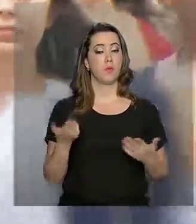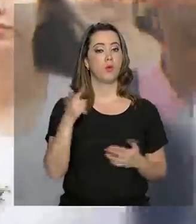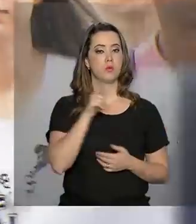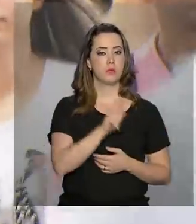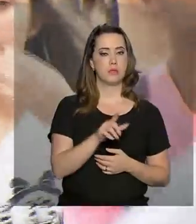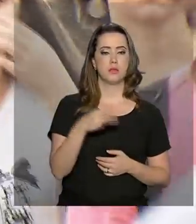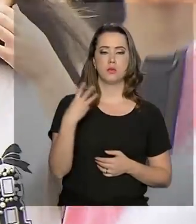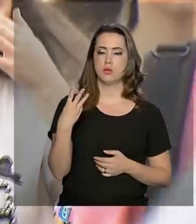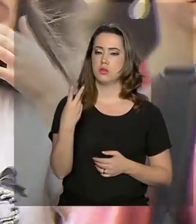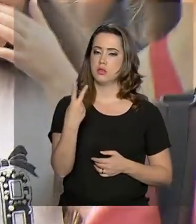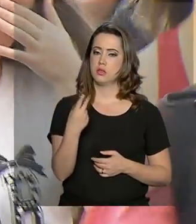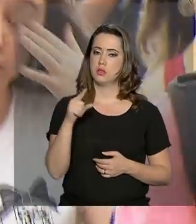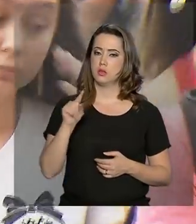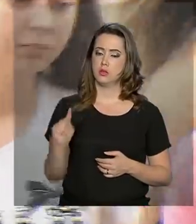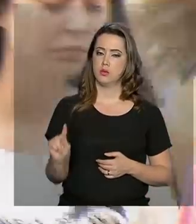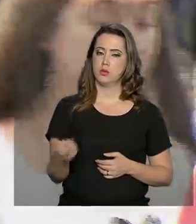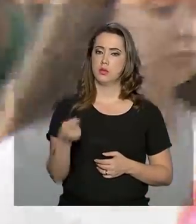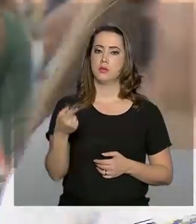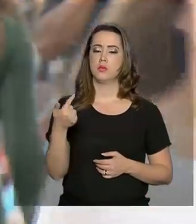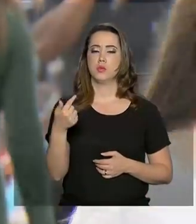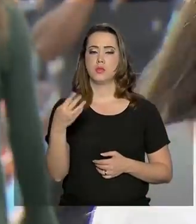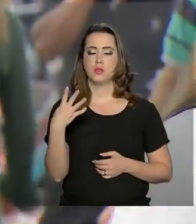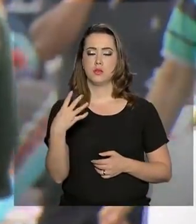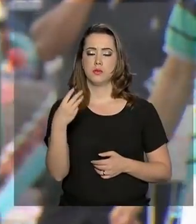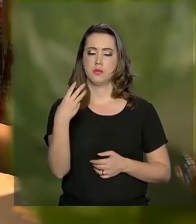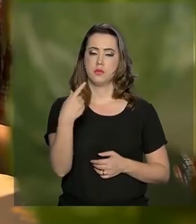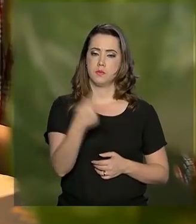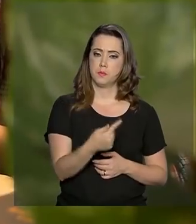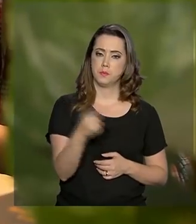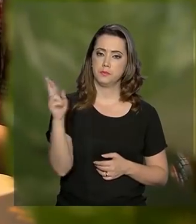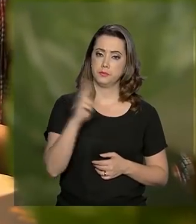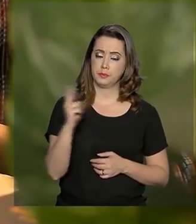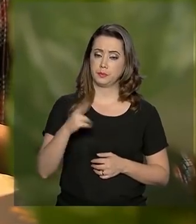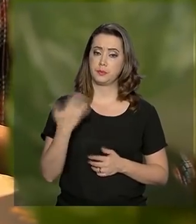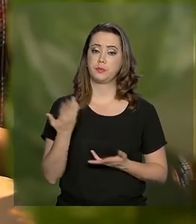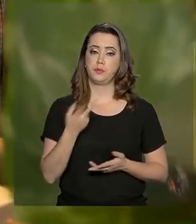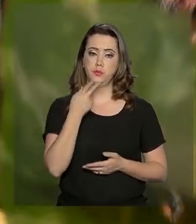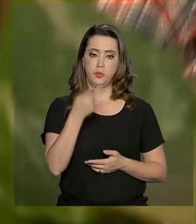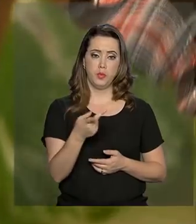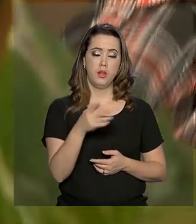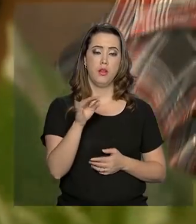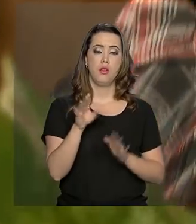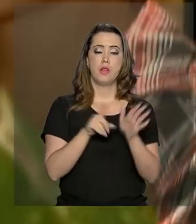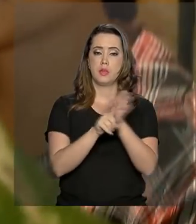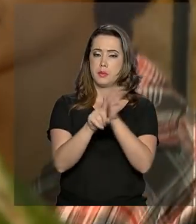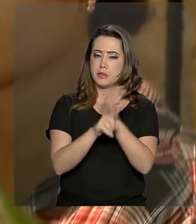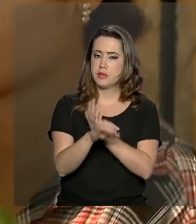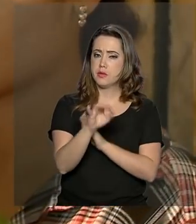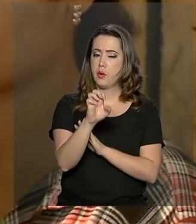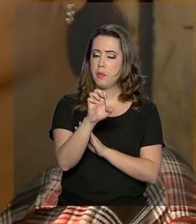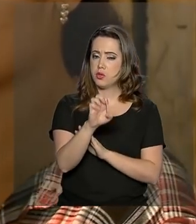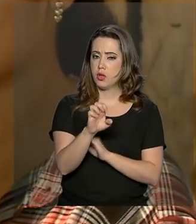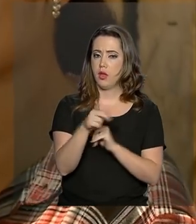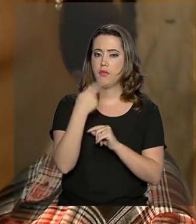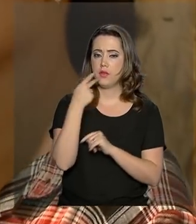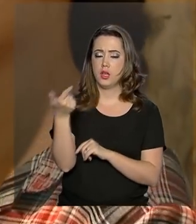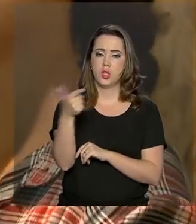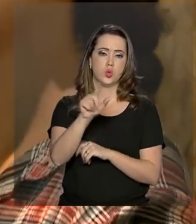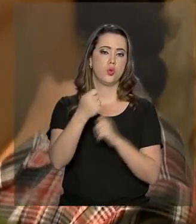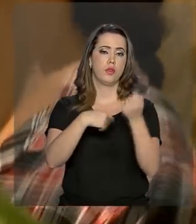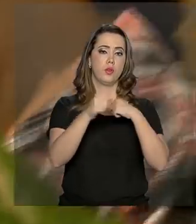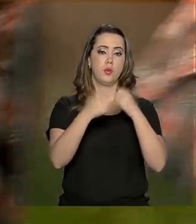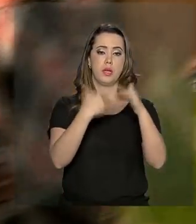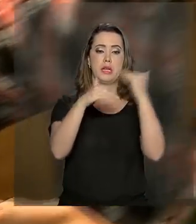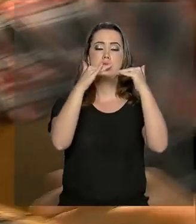alcançando R$ 32.747. Segundo o IBGE, a recuperação ainda não foi suficiente para